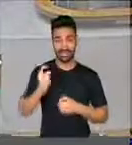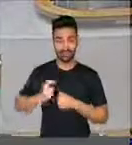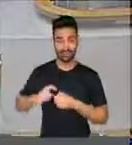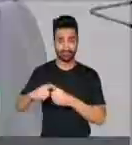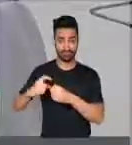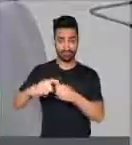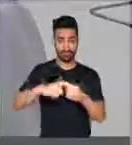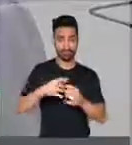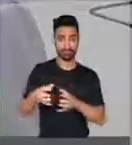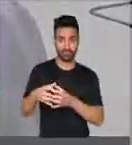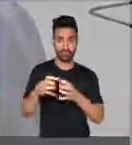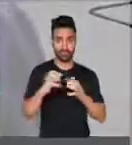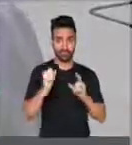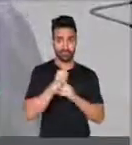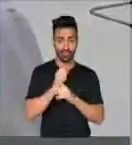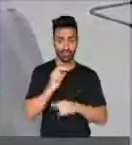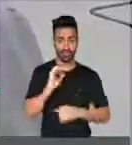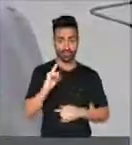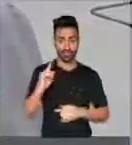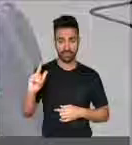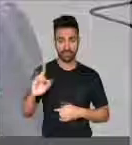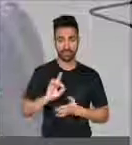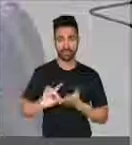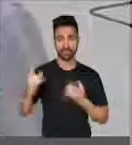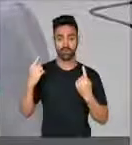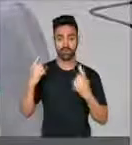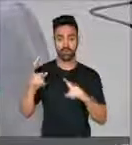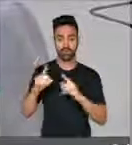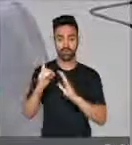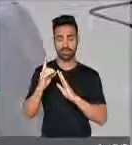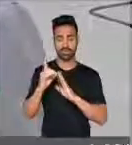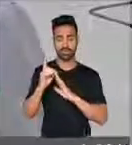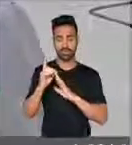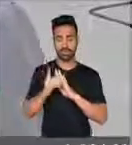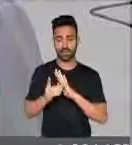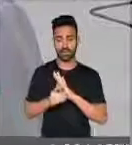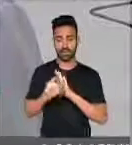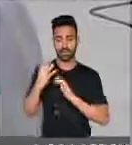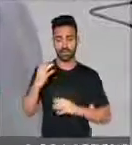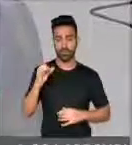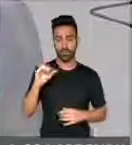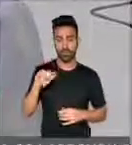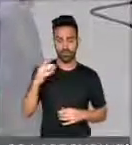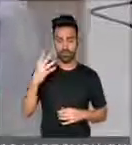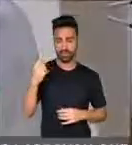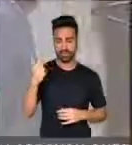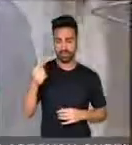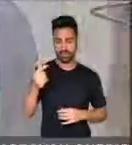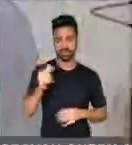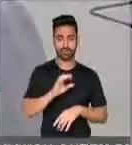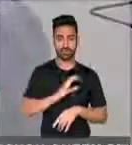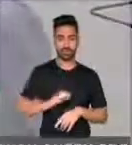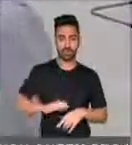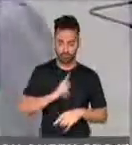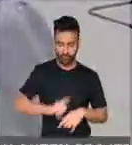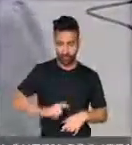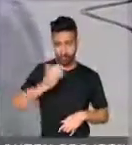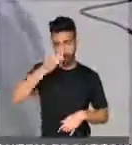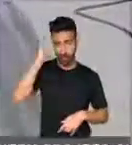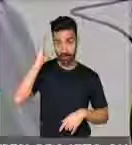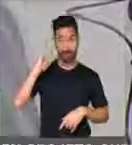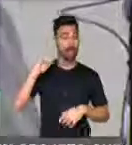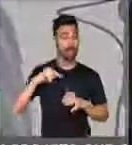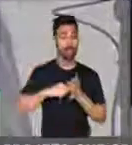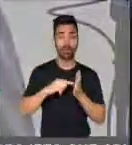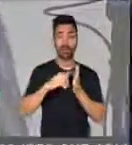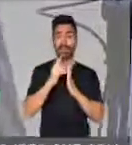sociedade civil, repudia o Decreto 9.417 do governo Temer, que determina